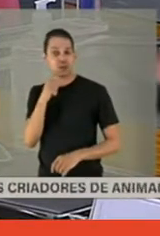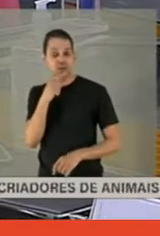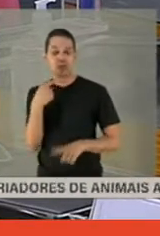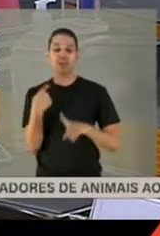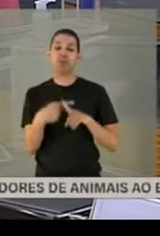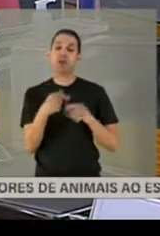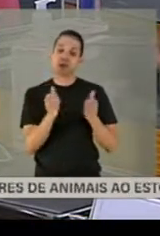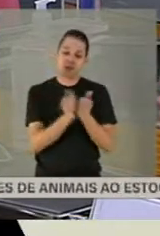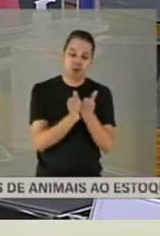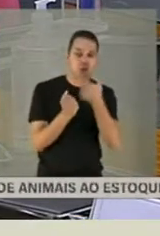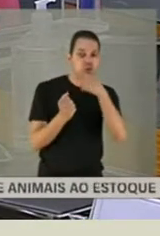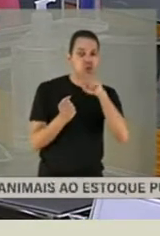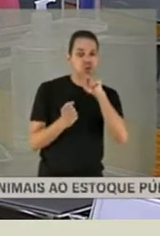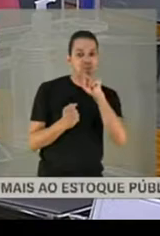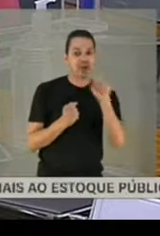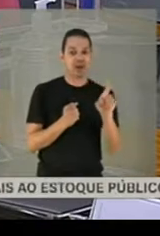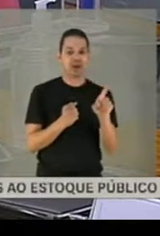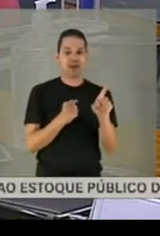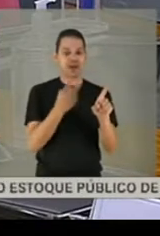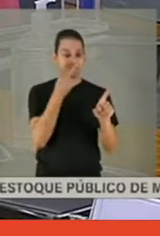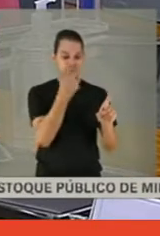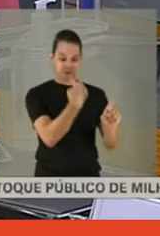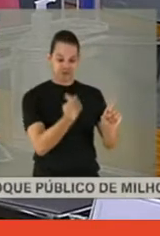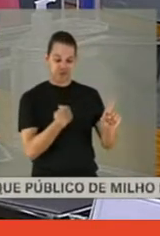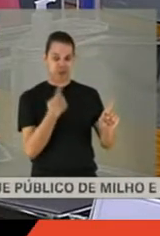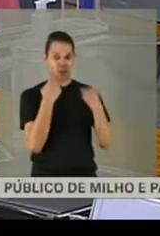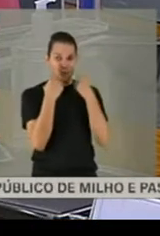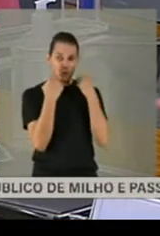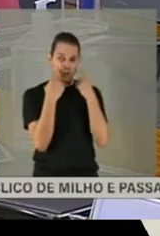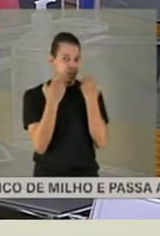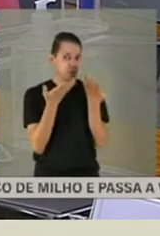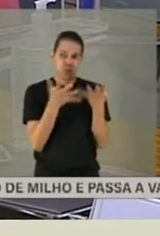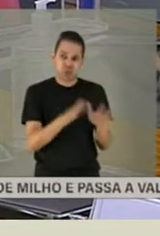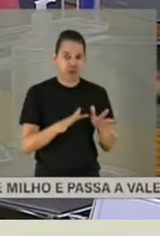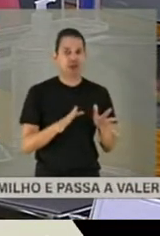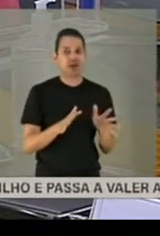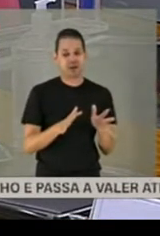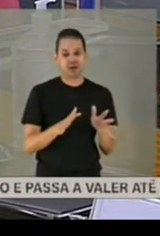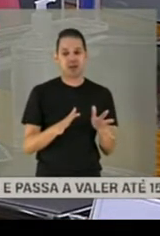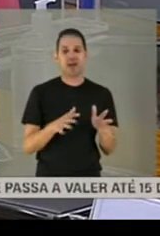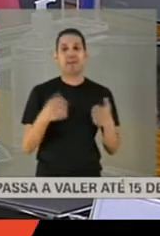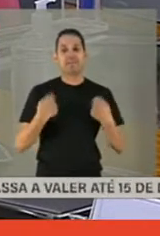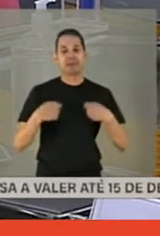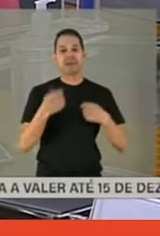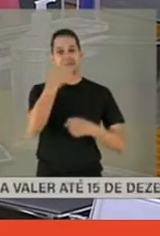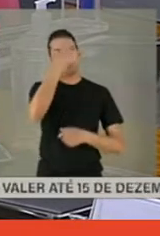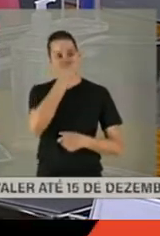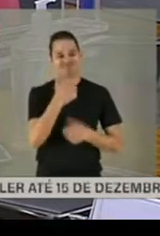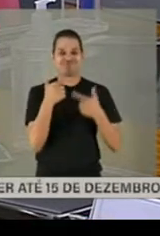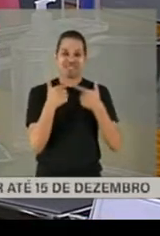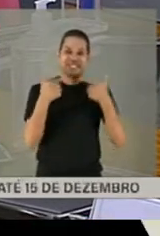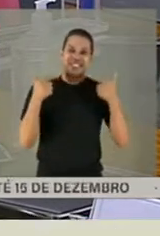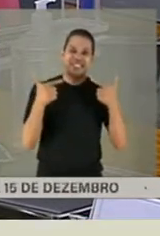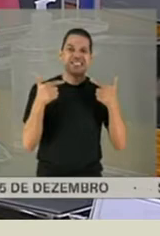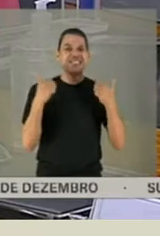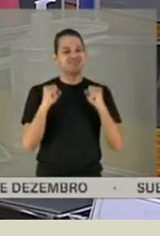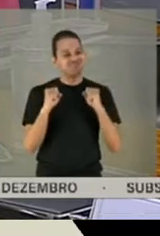Porque eu não podia ficar chorando na frente do meu pai, Eu tinha que passar que estava tudo bem, tinha que mostrar força, né?